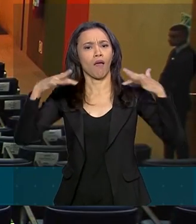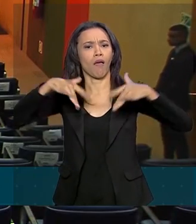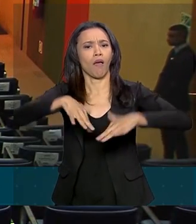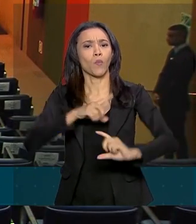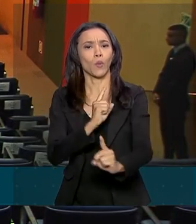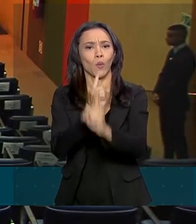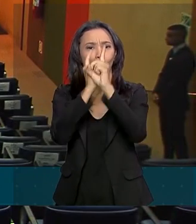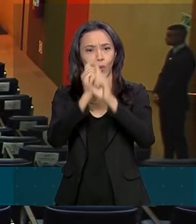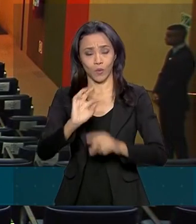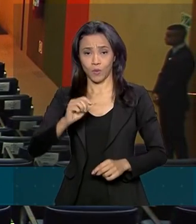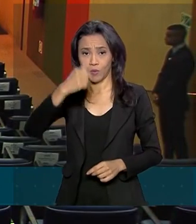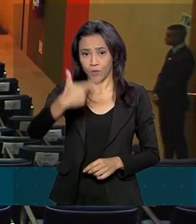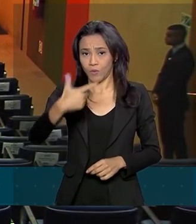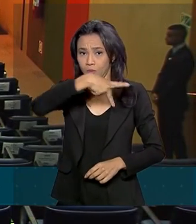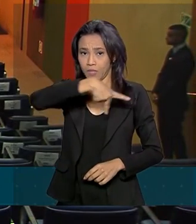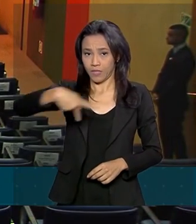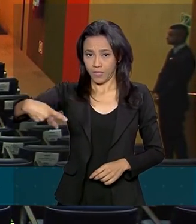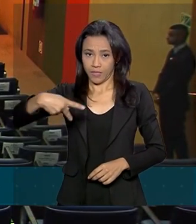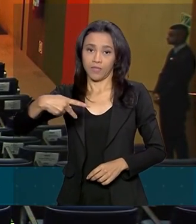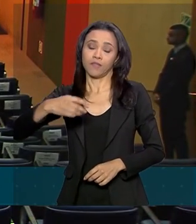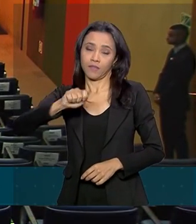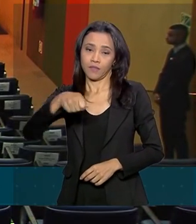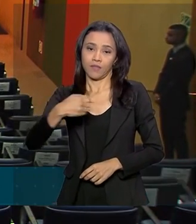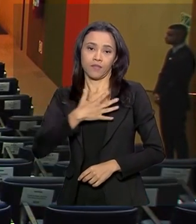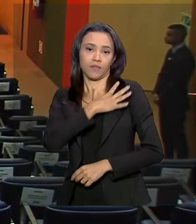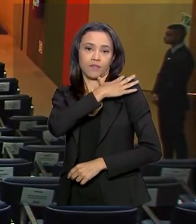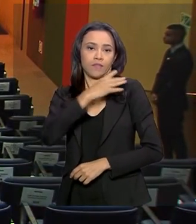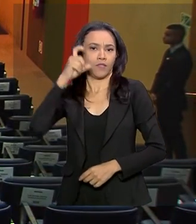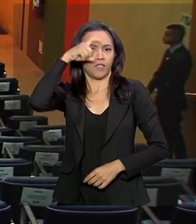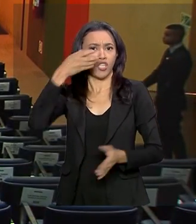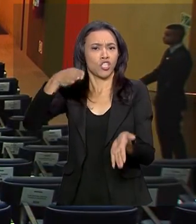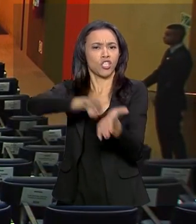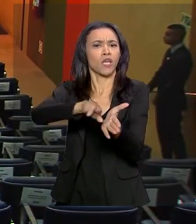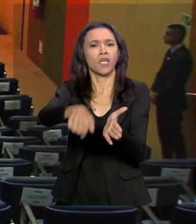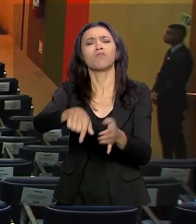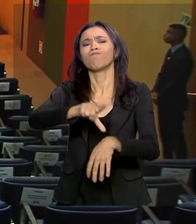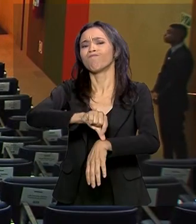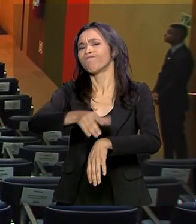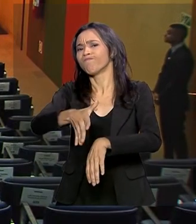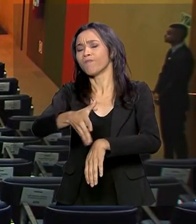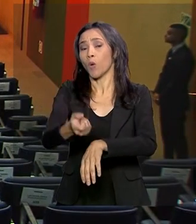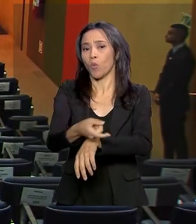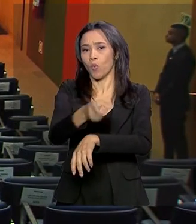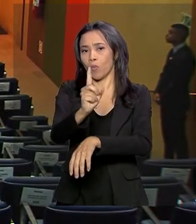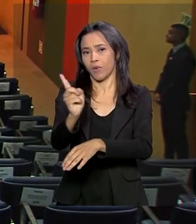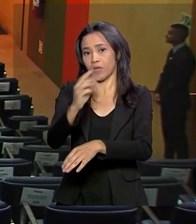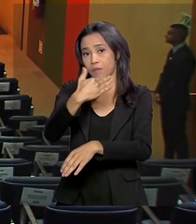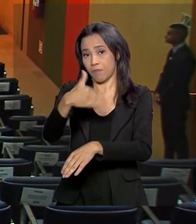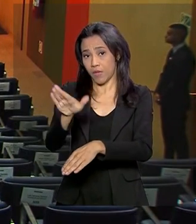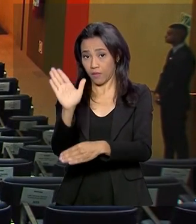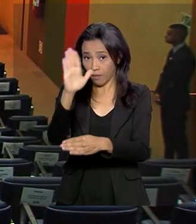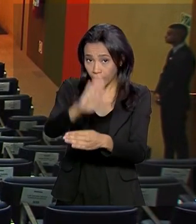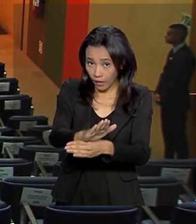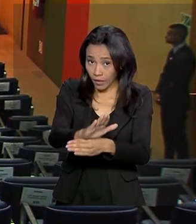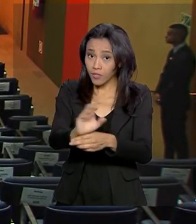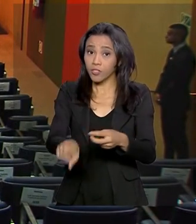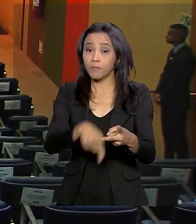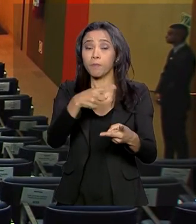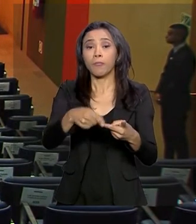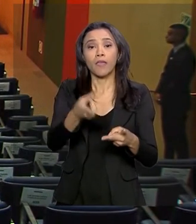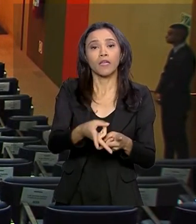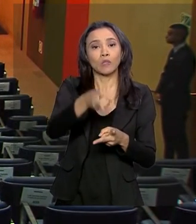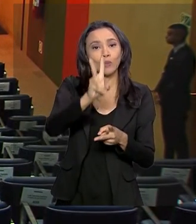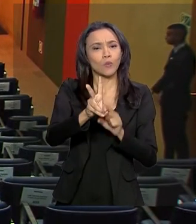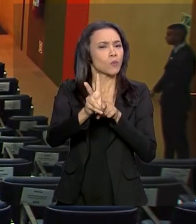Indústrias do Estado de Alagoas. A previsão de chegada do Hamilton Mourão aqui em Maceió é por volta das 1h30 da tarde e às 14h